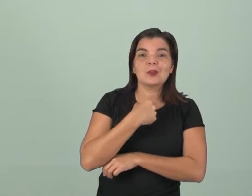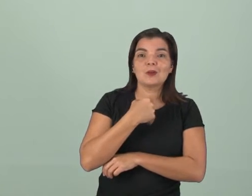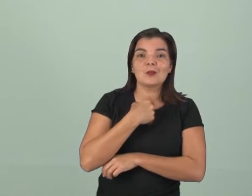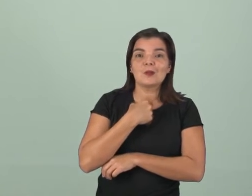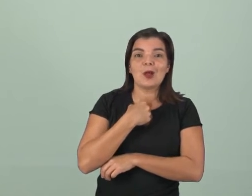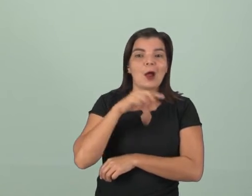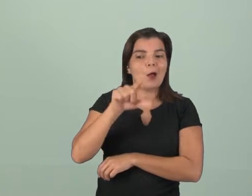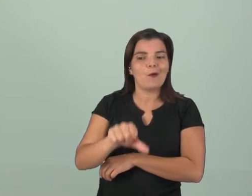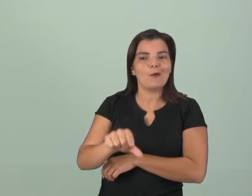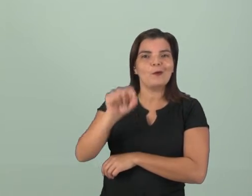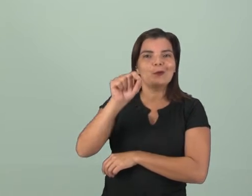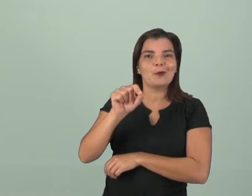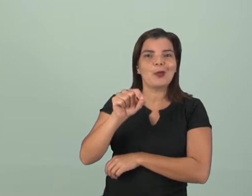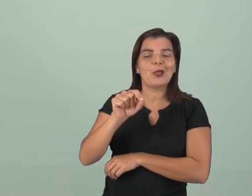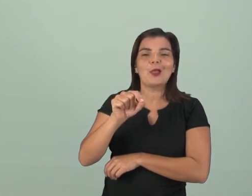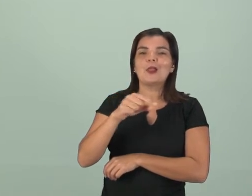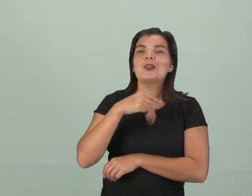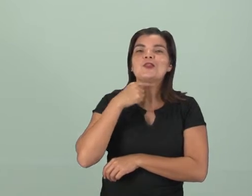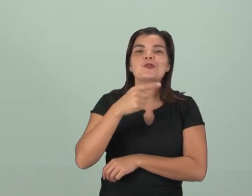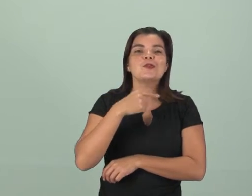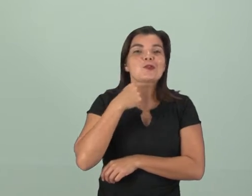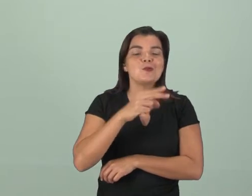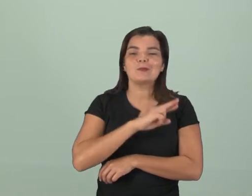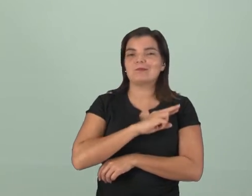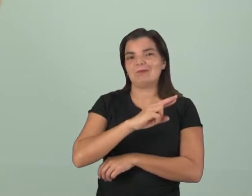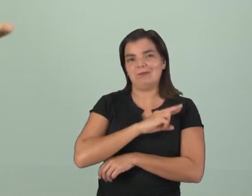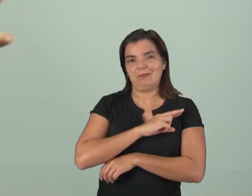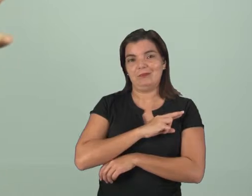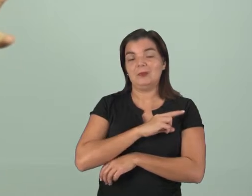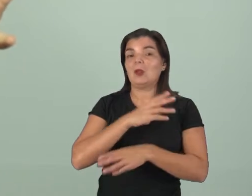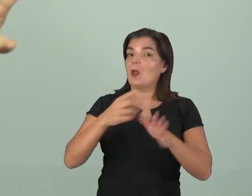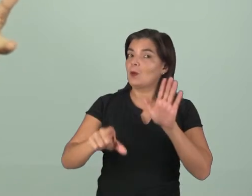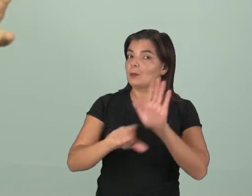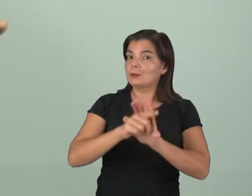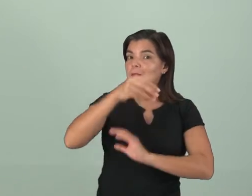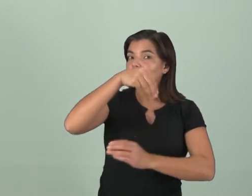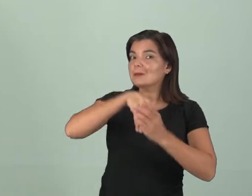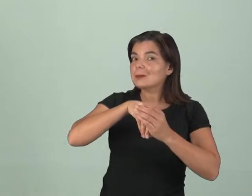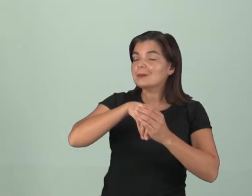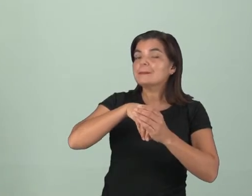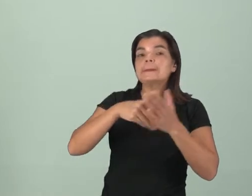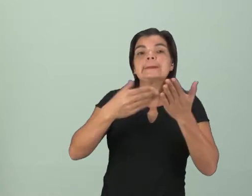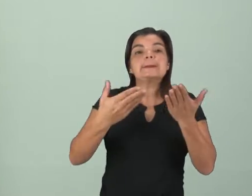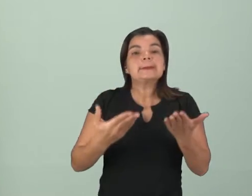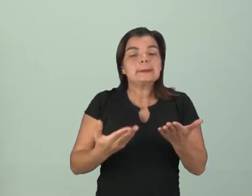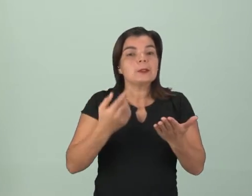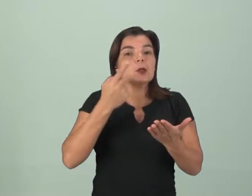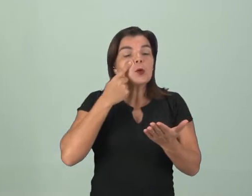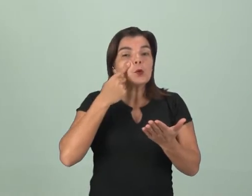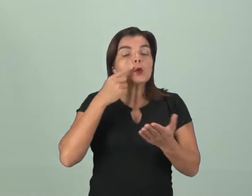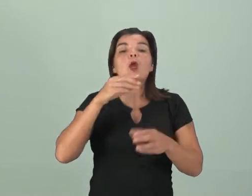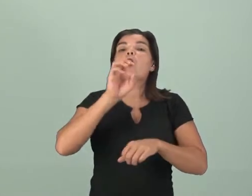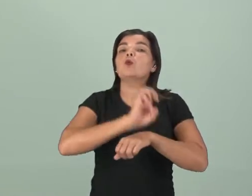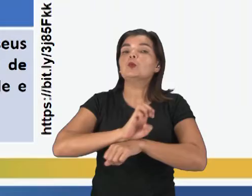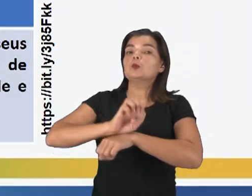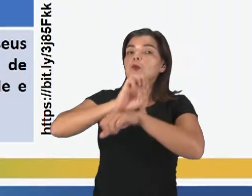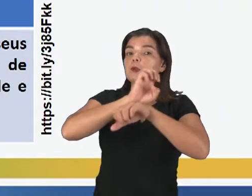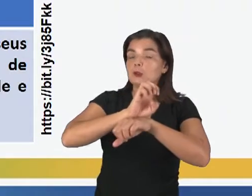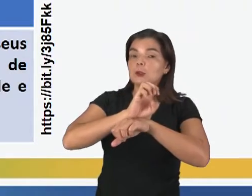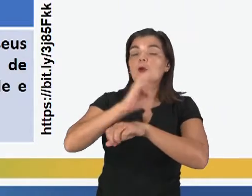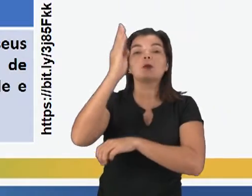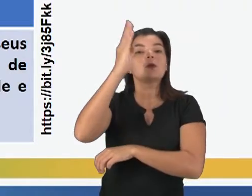privilegiar nenhuma religião. É assim que está na lei. Então, o que é o Estado laico? O Estado